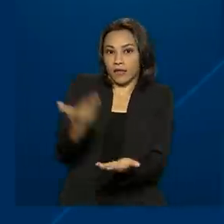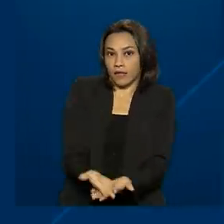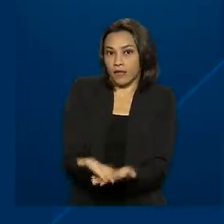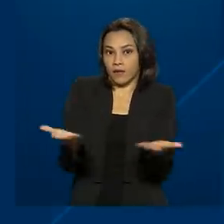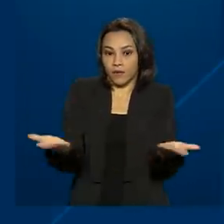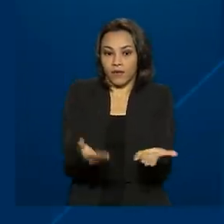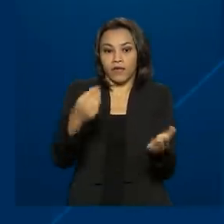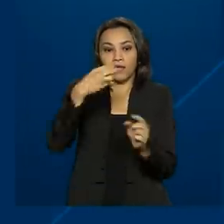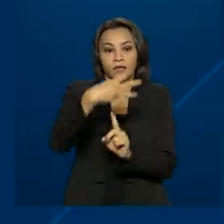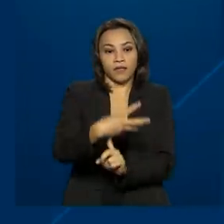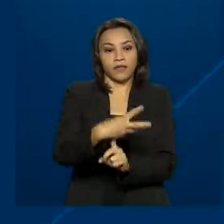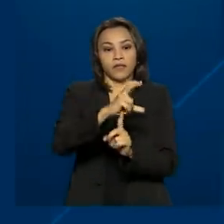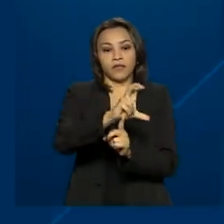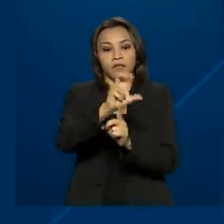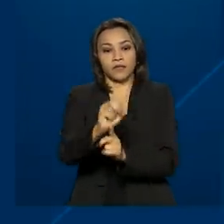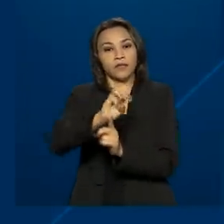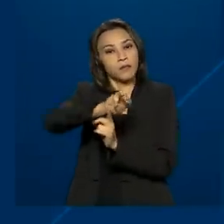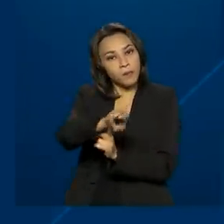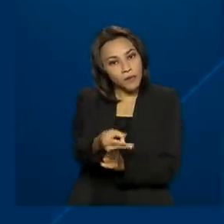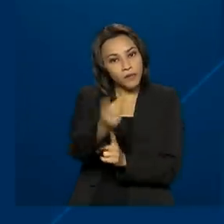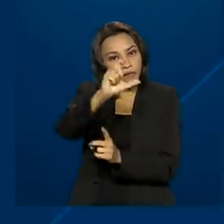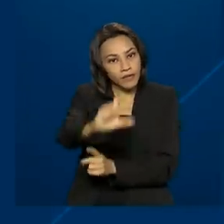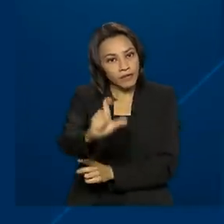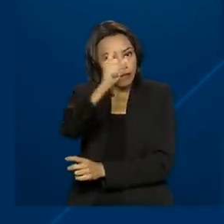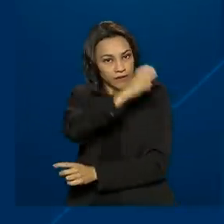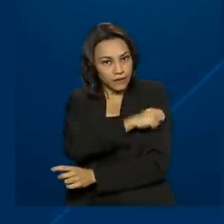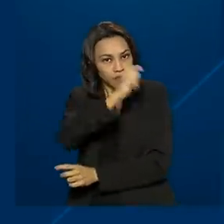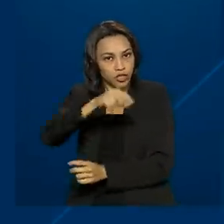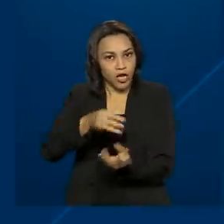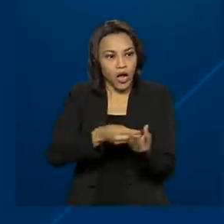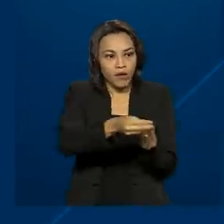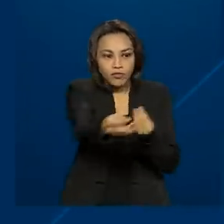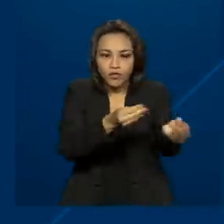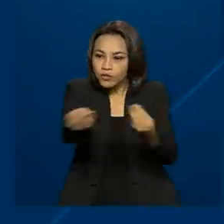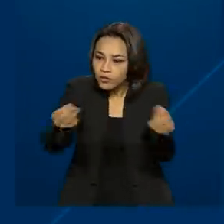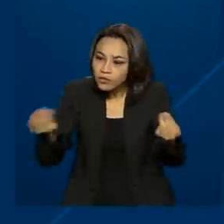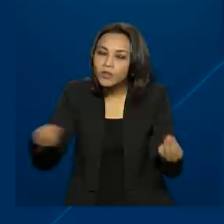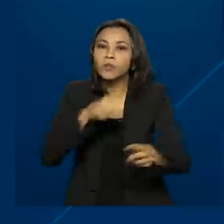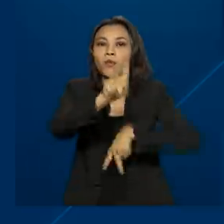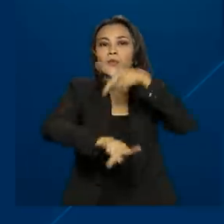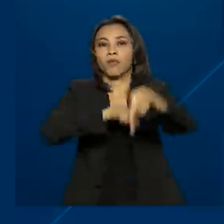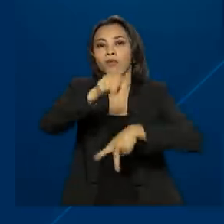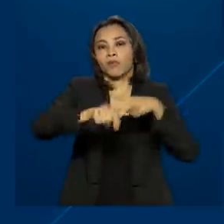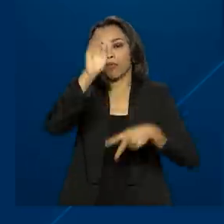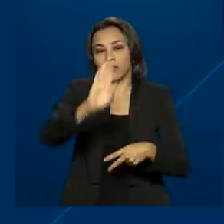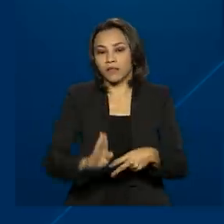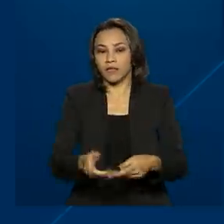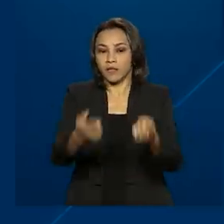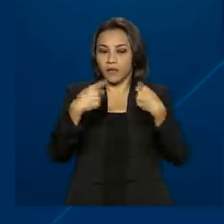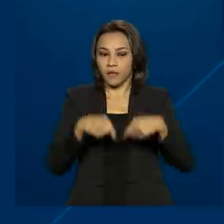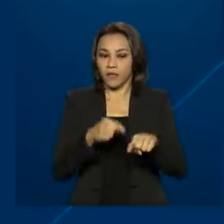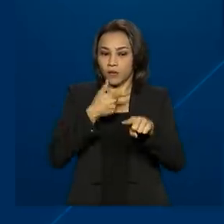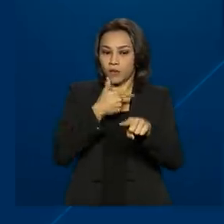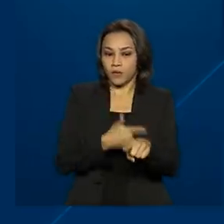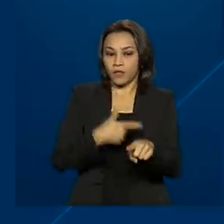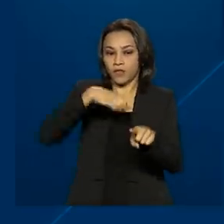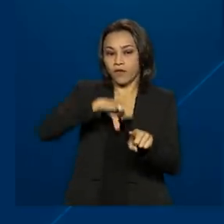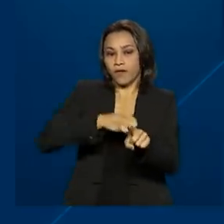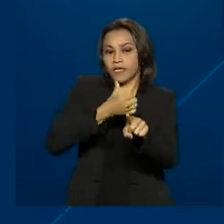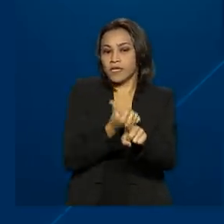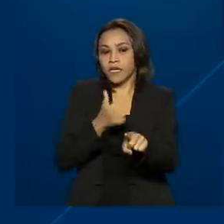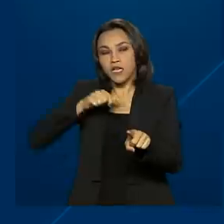milhões de doses da vacina foram distribuídas à população brasileira. 296 milhões foram